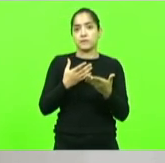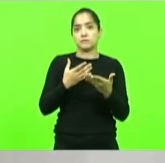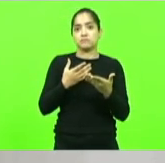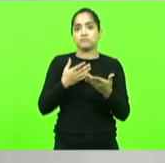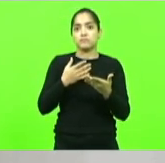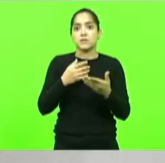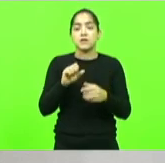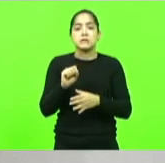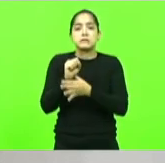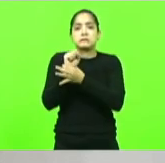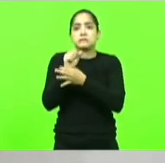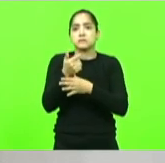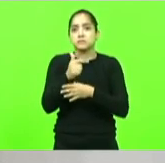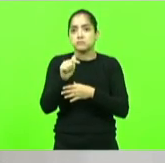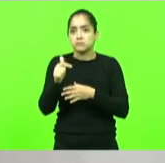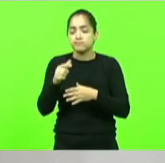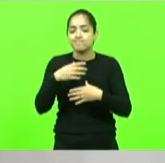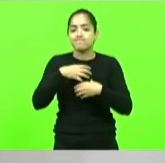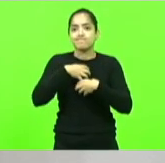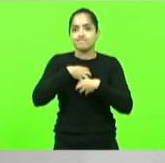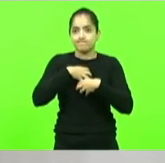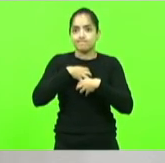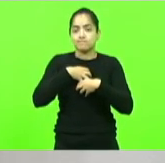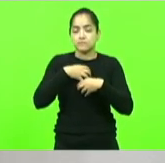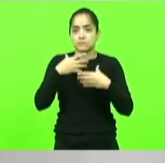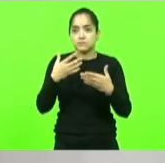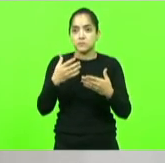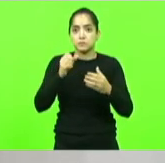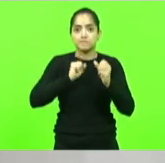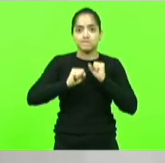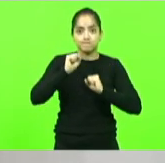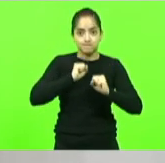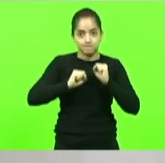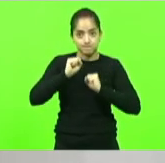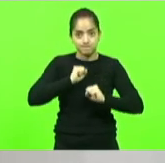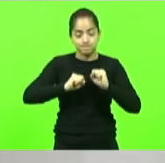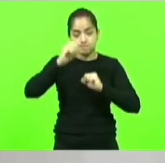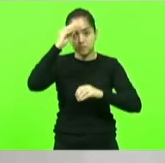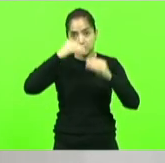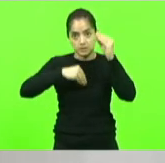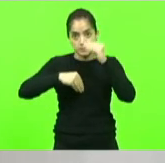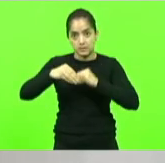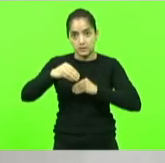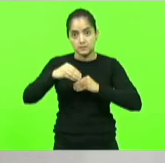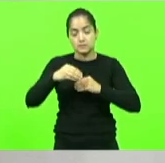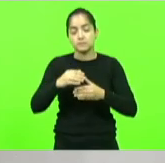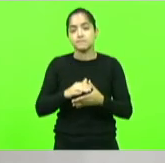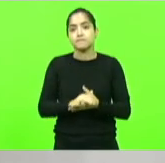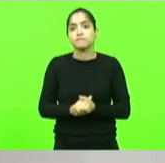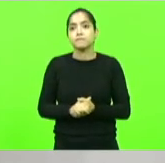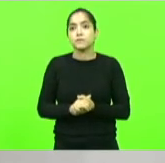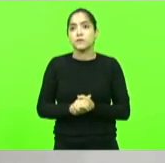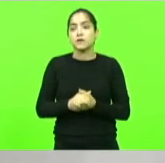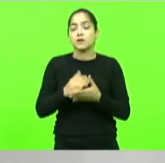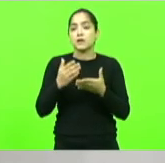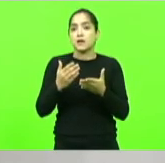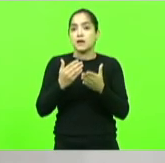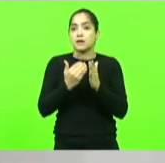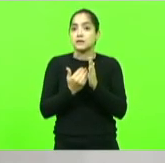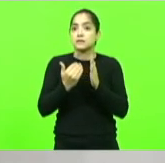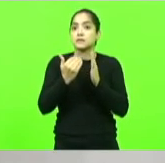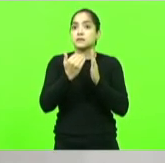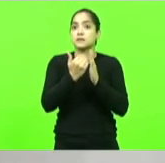além de sintomas significativos de ansiedade depressão e estresse acrescidos a esses